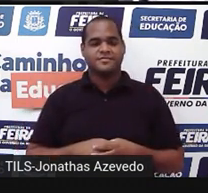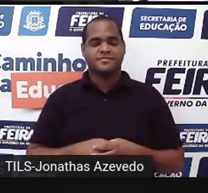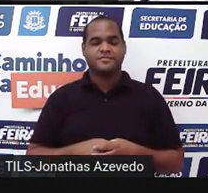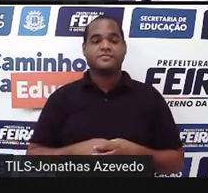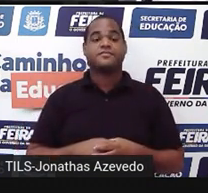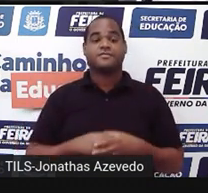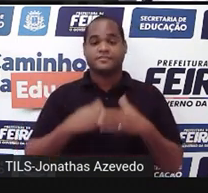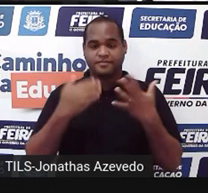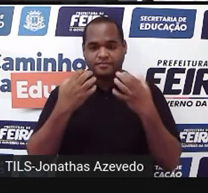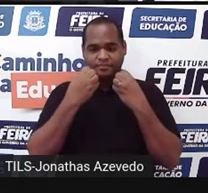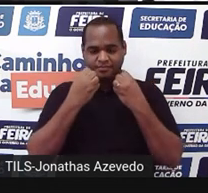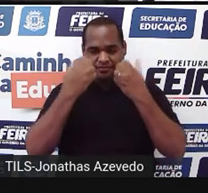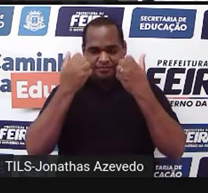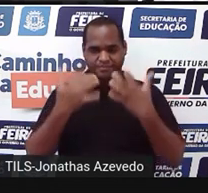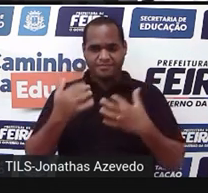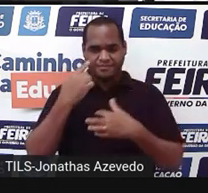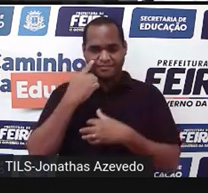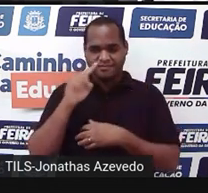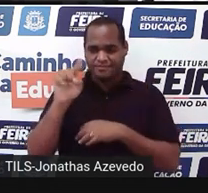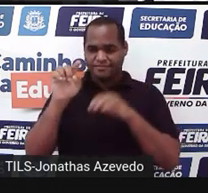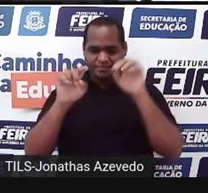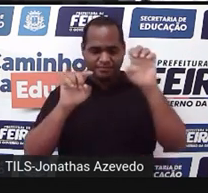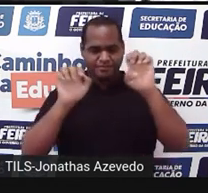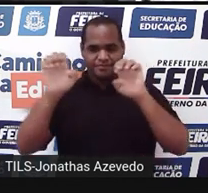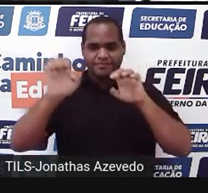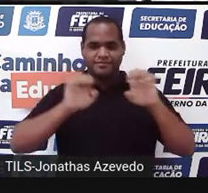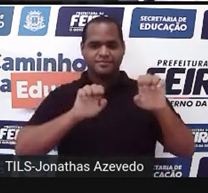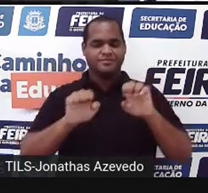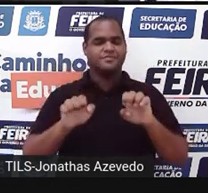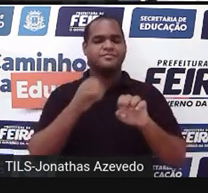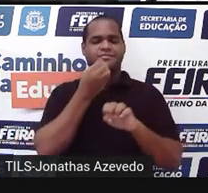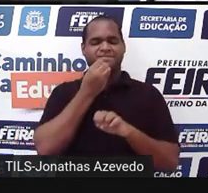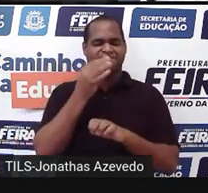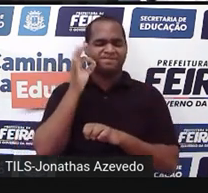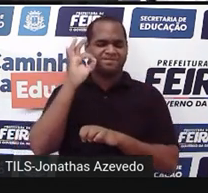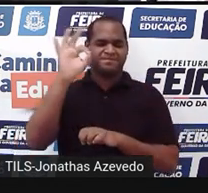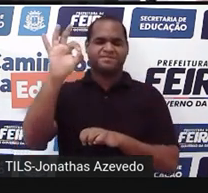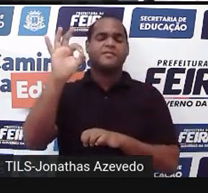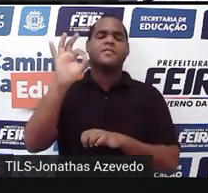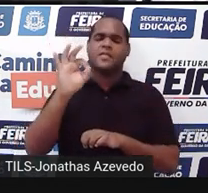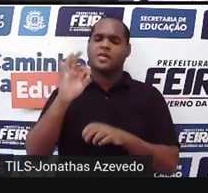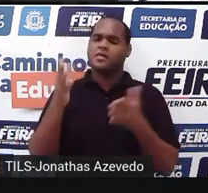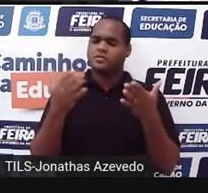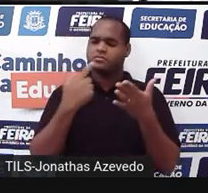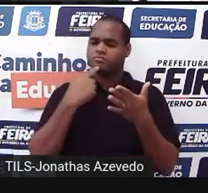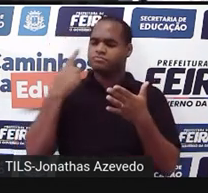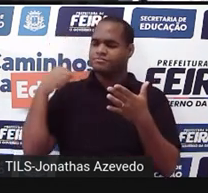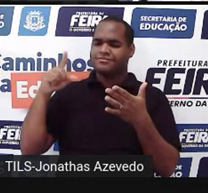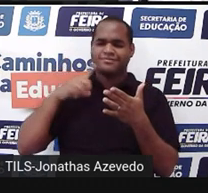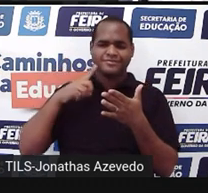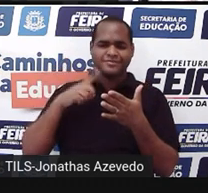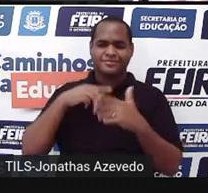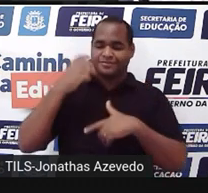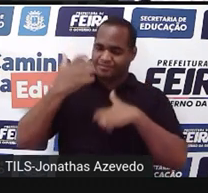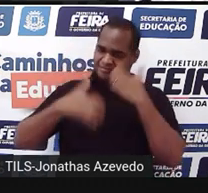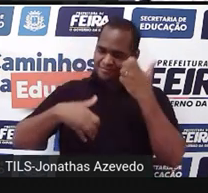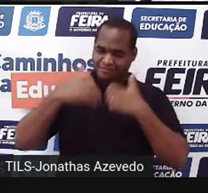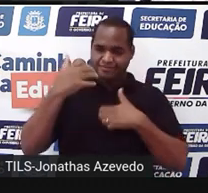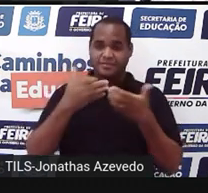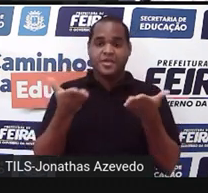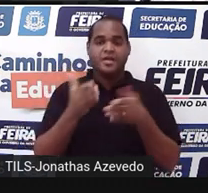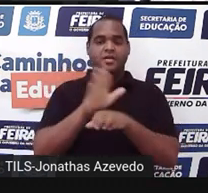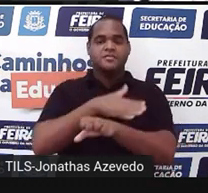Bom, então está aí esse esqueminha bem bacana, né? Mas a gente falou algumas coisas aqui até esse